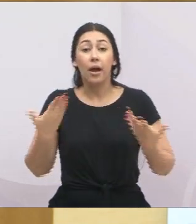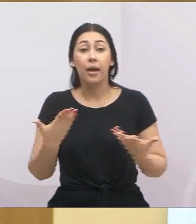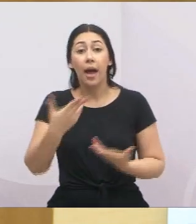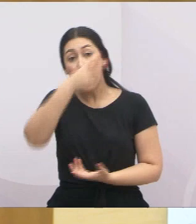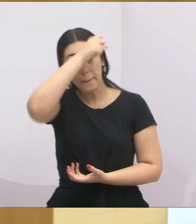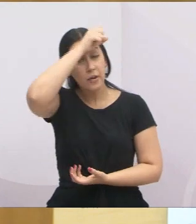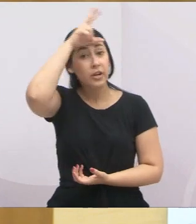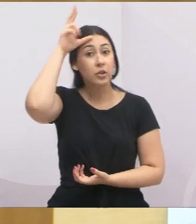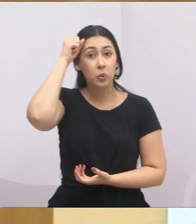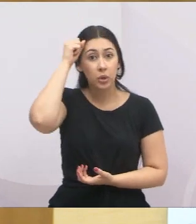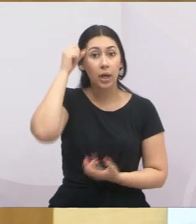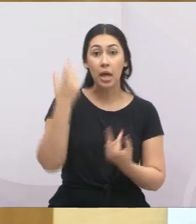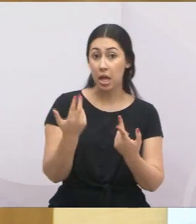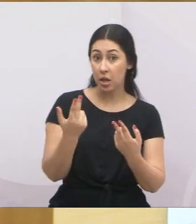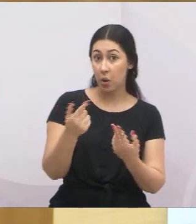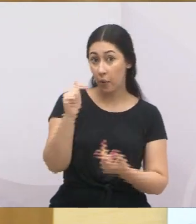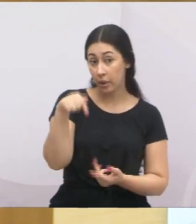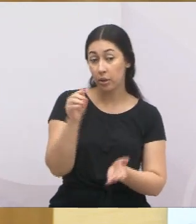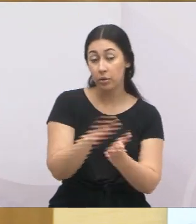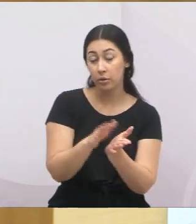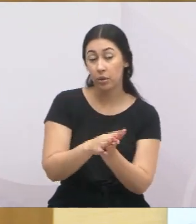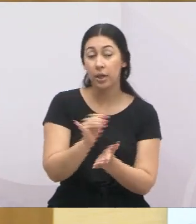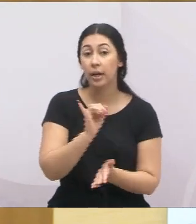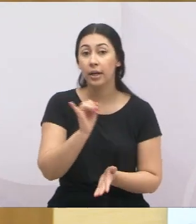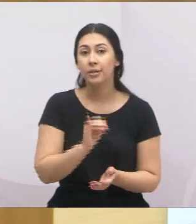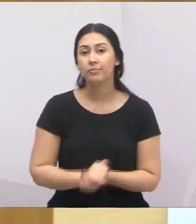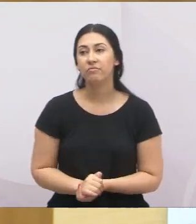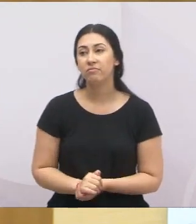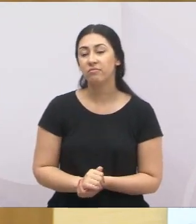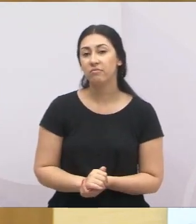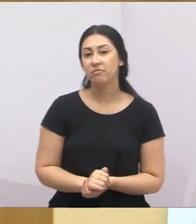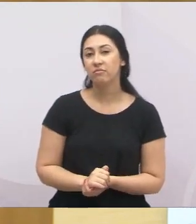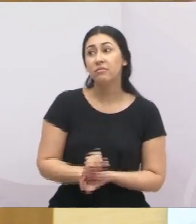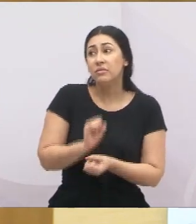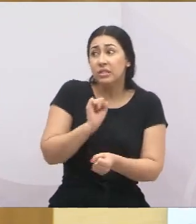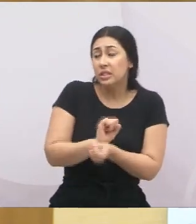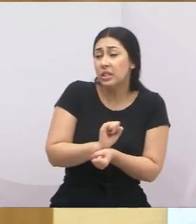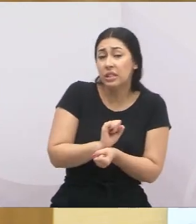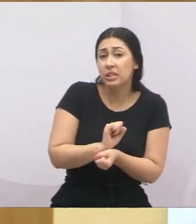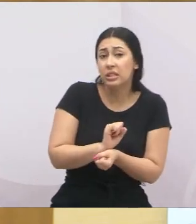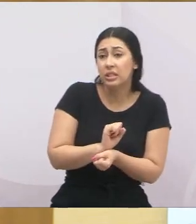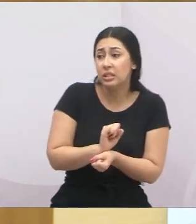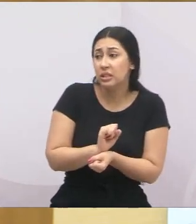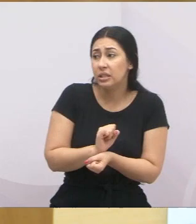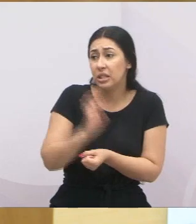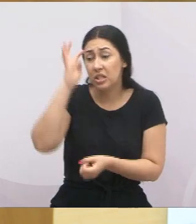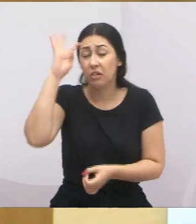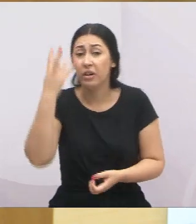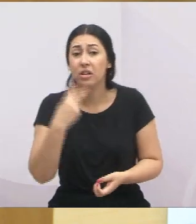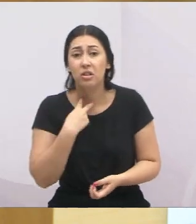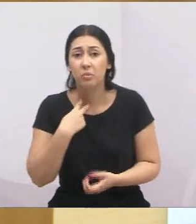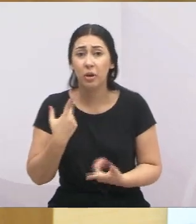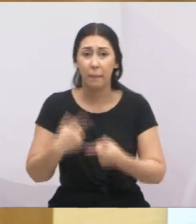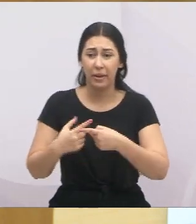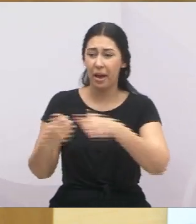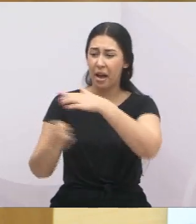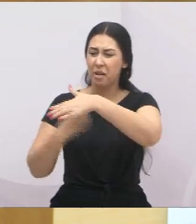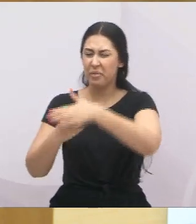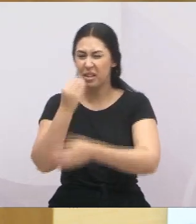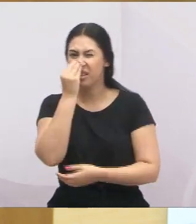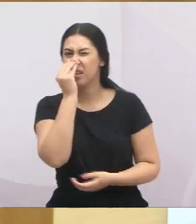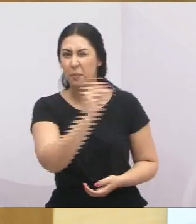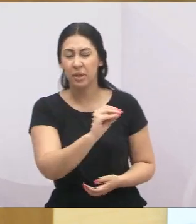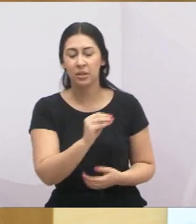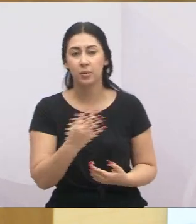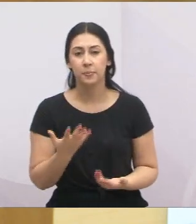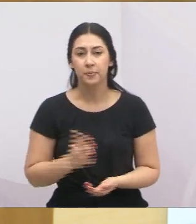do porte aqui, que é a prefeitura de Jacareí, ficar refém de uma empresa dessa que não tem compromisso com o povo e com a população. Então